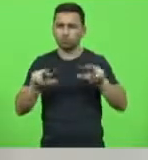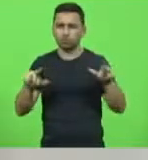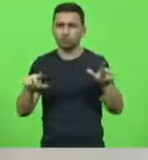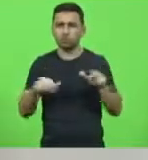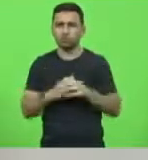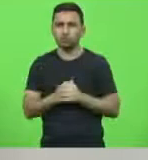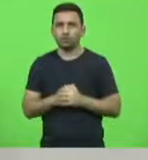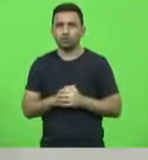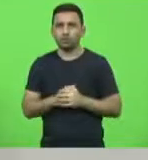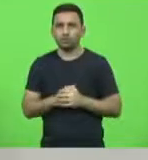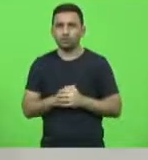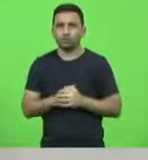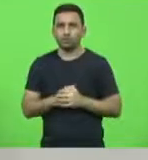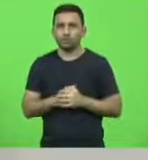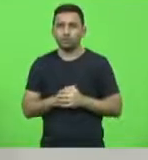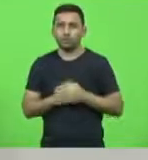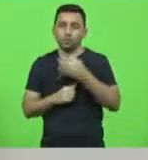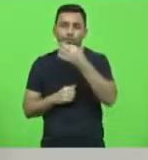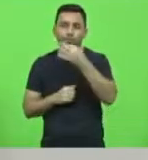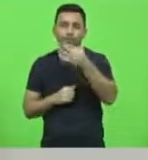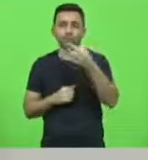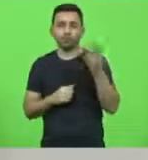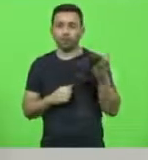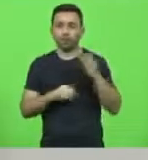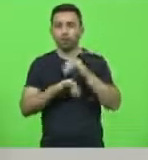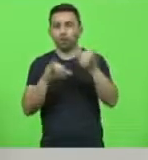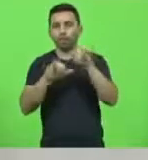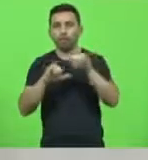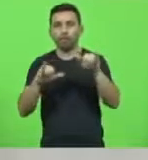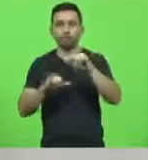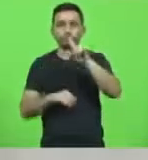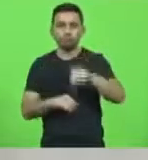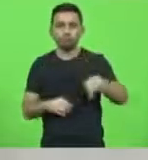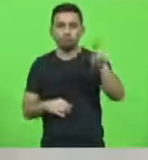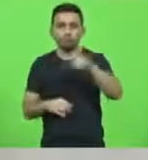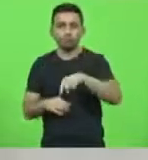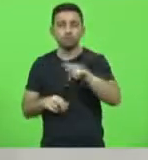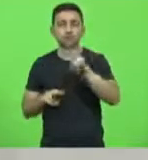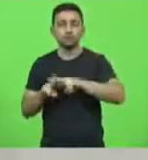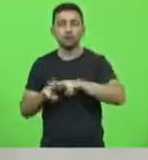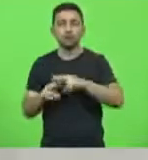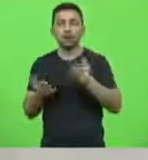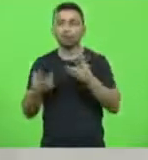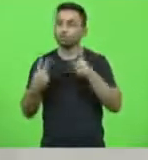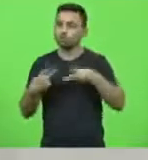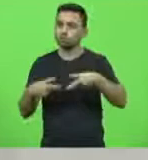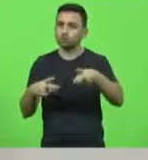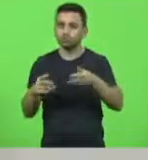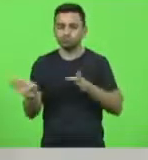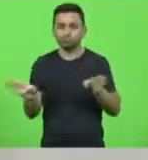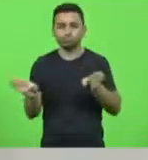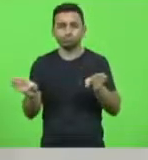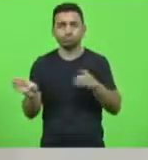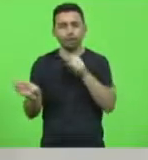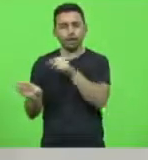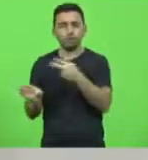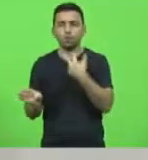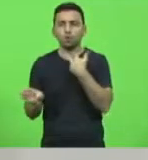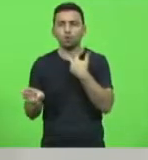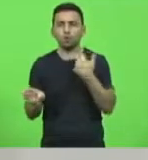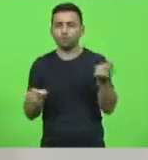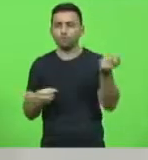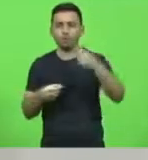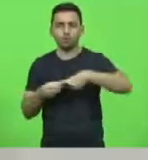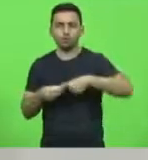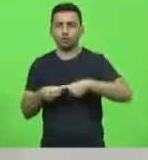Horrível aquele comunicado, revogando a prisão, mas manteve a suspensão do mandato eletivo. Com o afastamento do